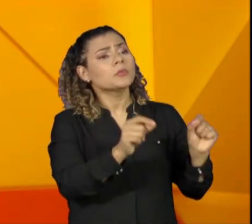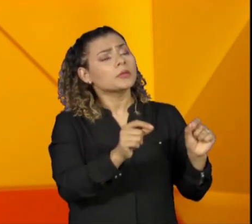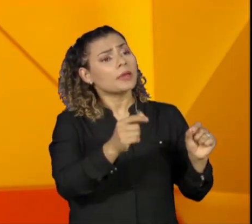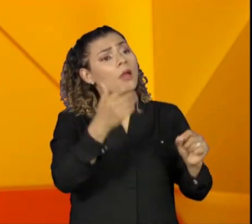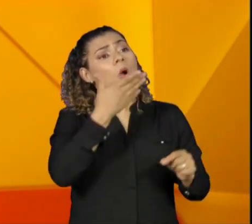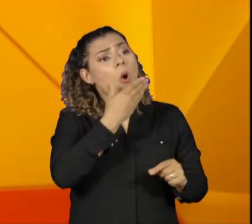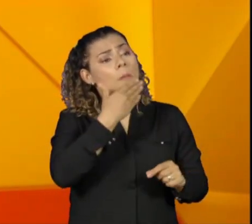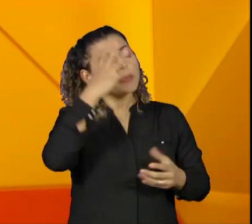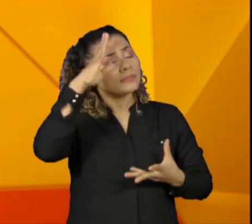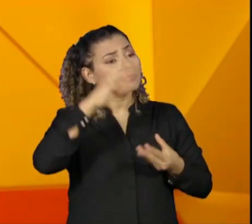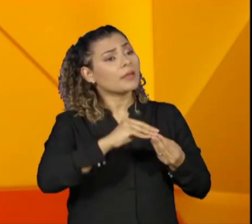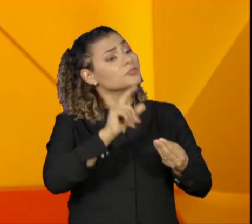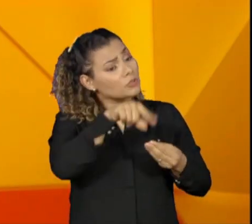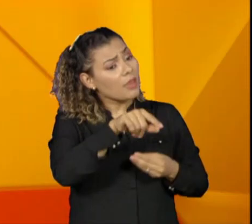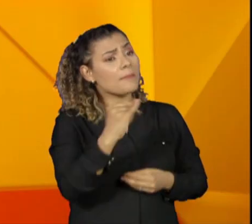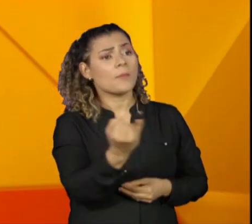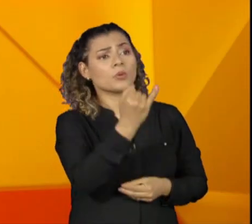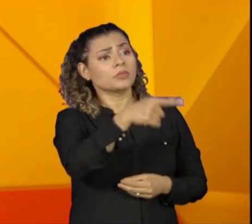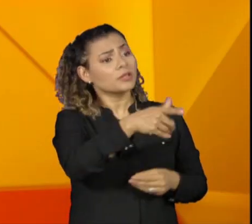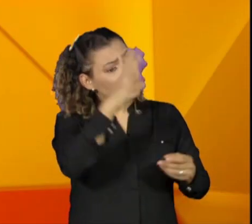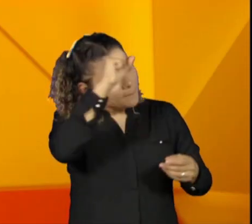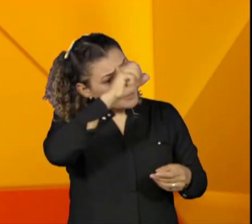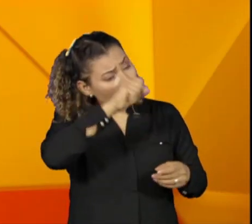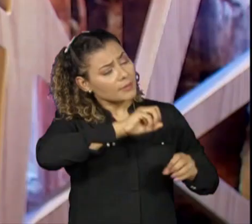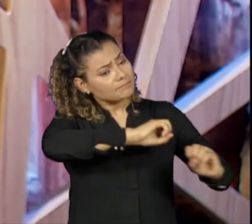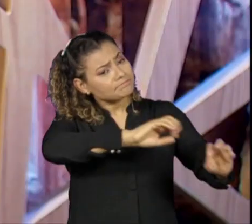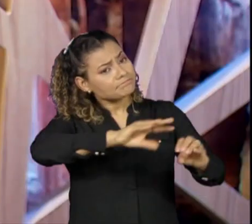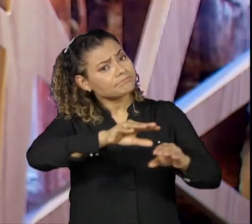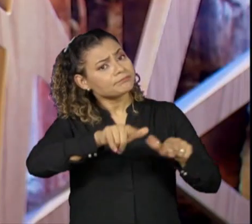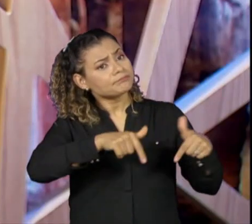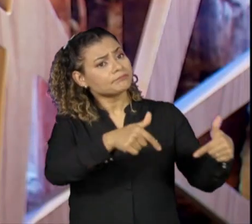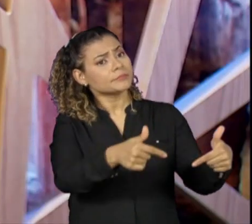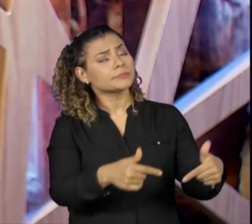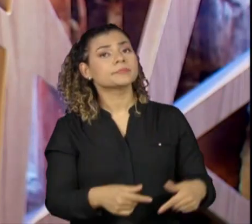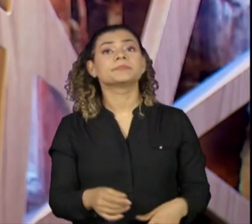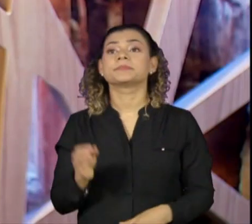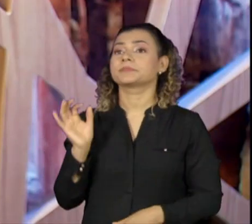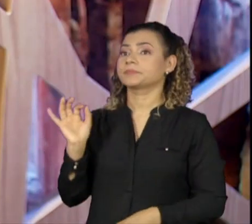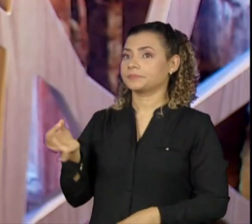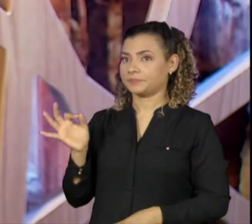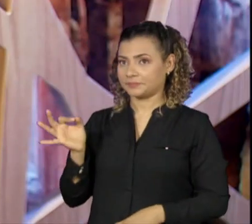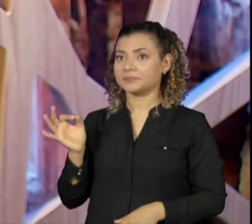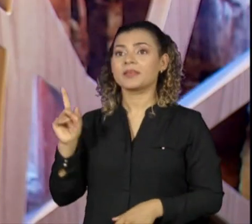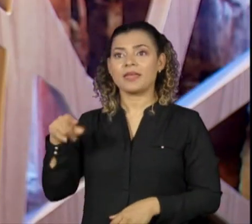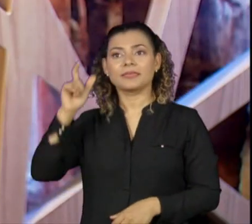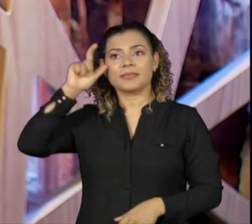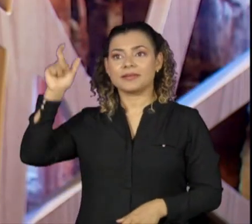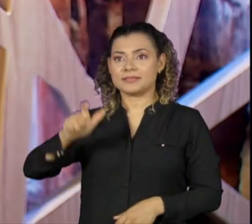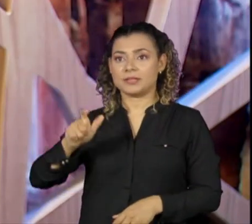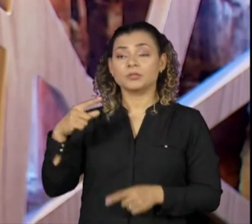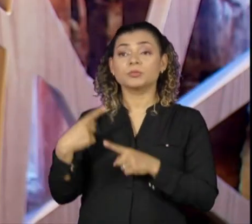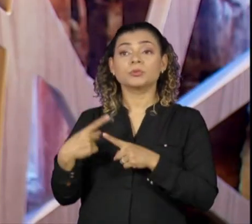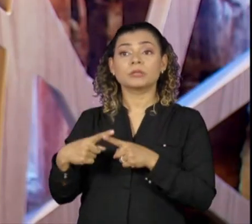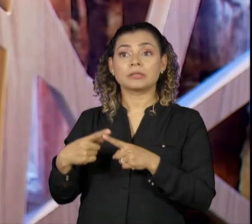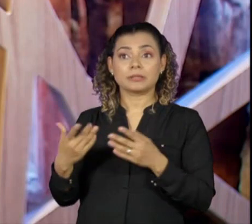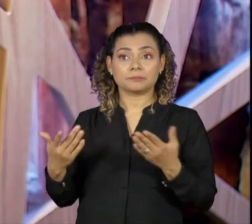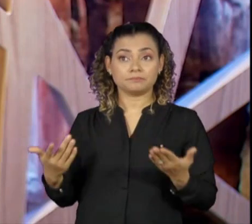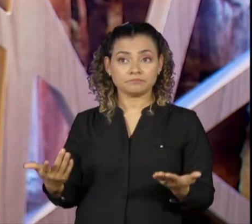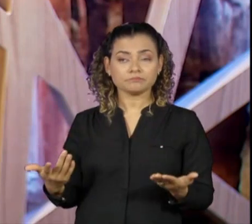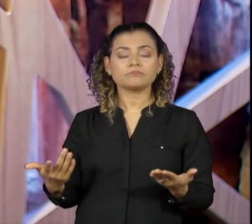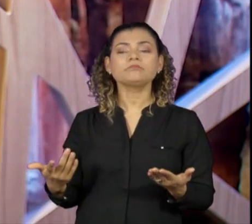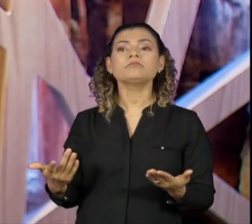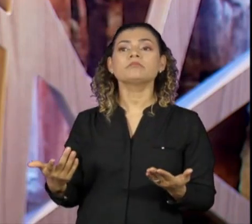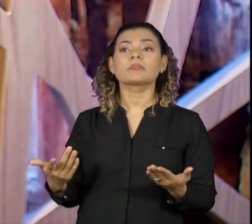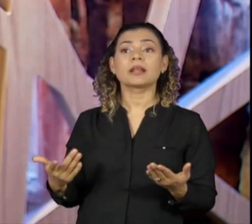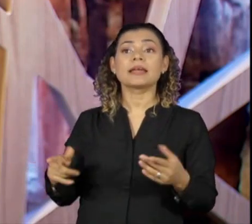entendam que eles são a parte importante desse processo? Então, isso é bem interessante, porque assim